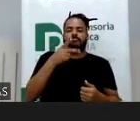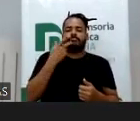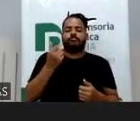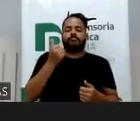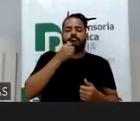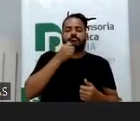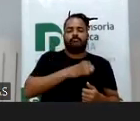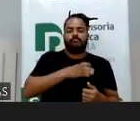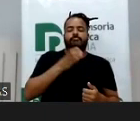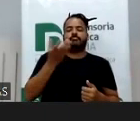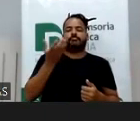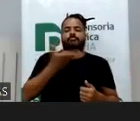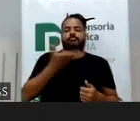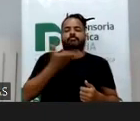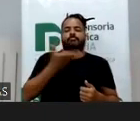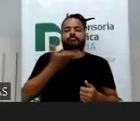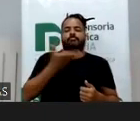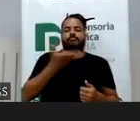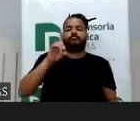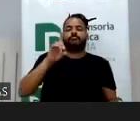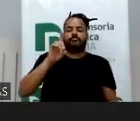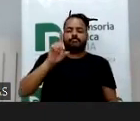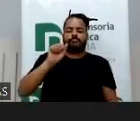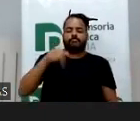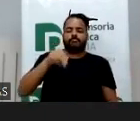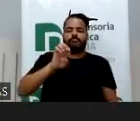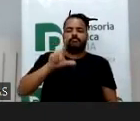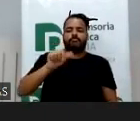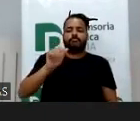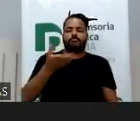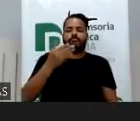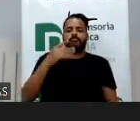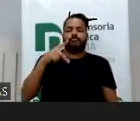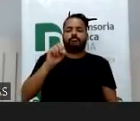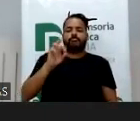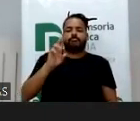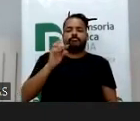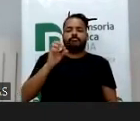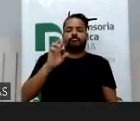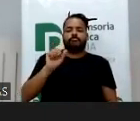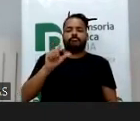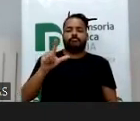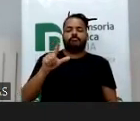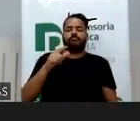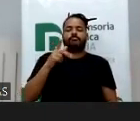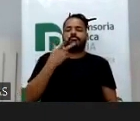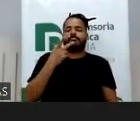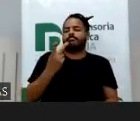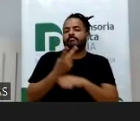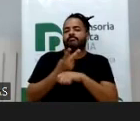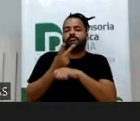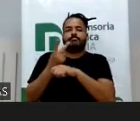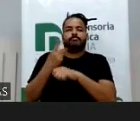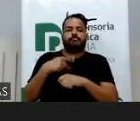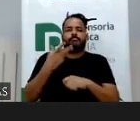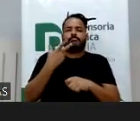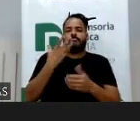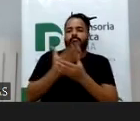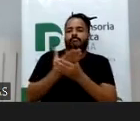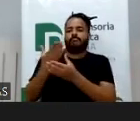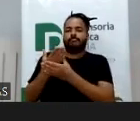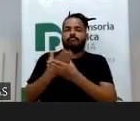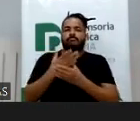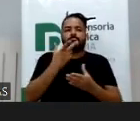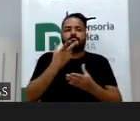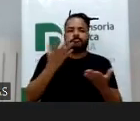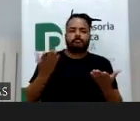amiga, então, de Daniela Portugal, né, então eu não sou a favor de a gente sair buscando enquadramentos penais ou criação de